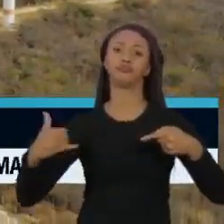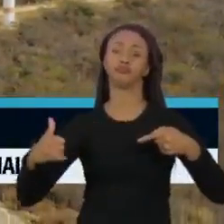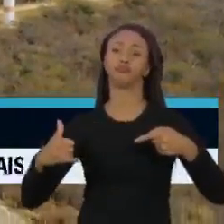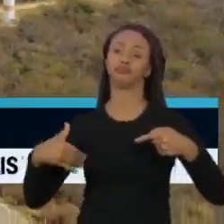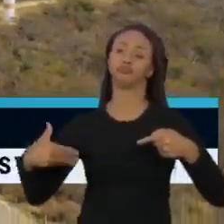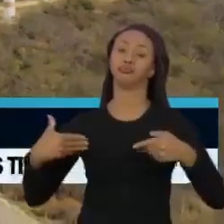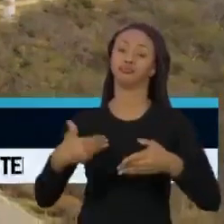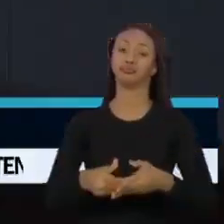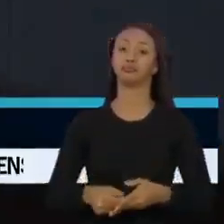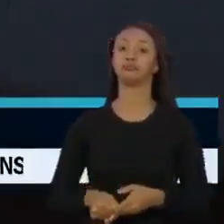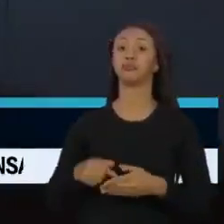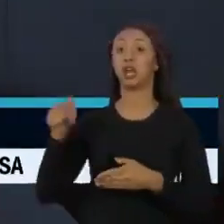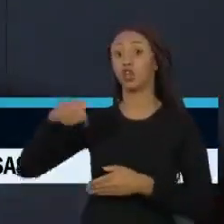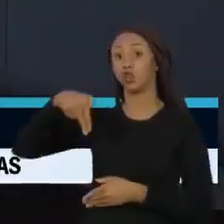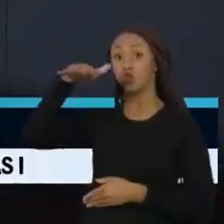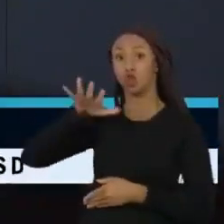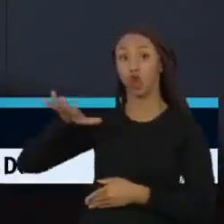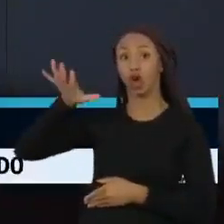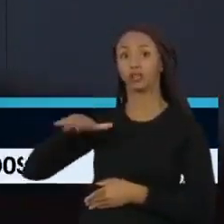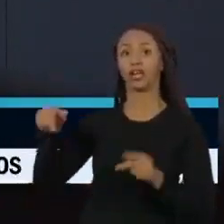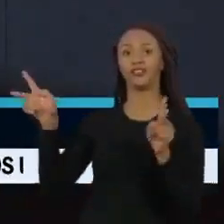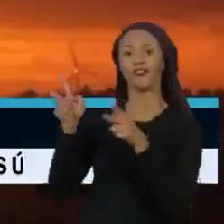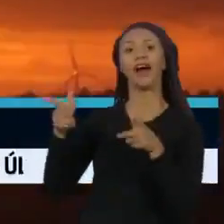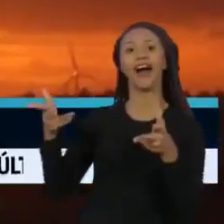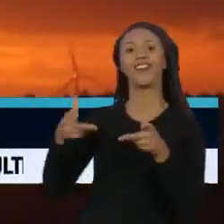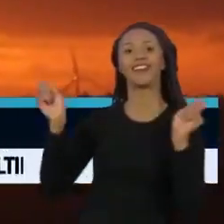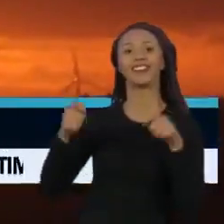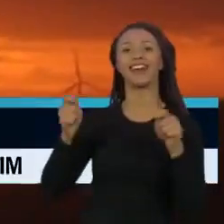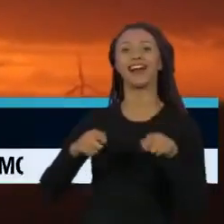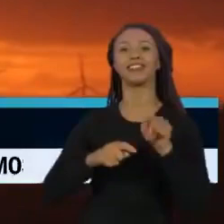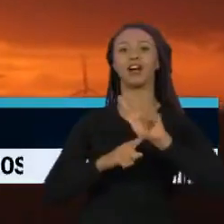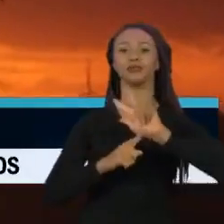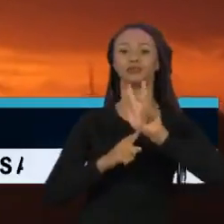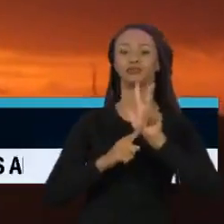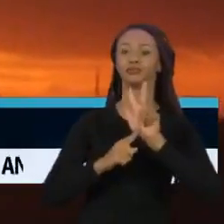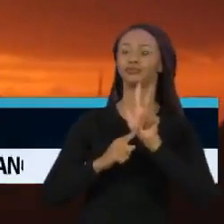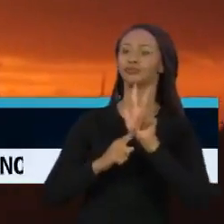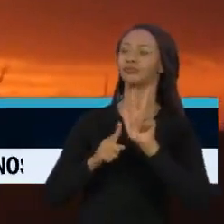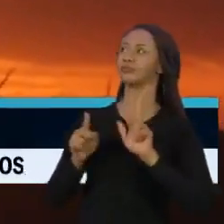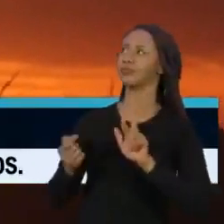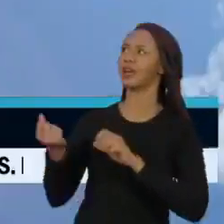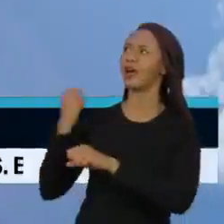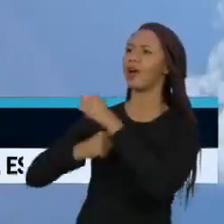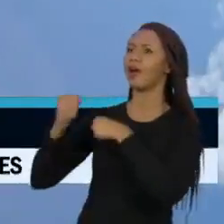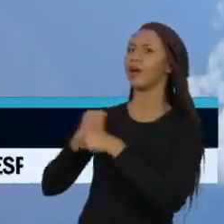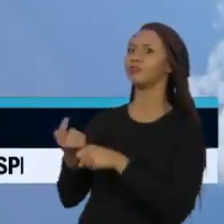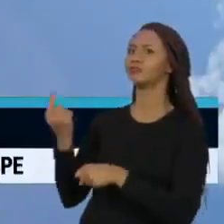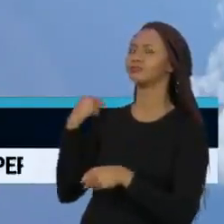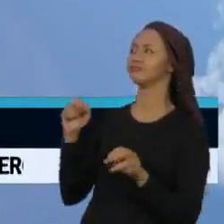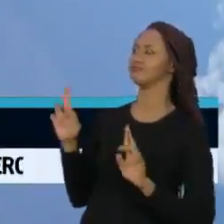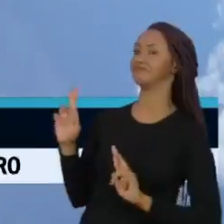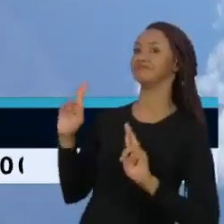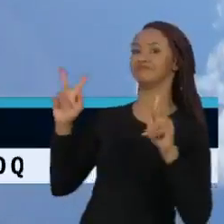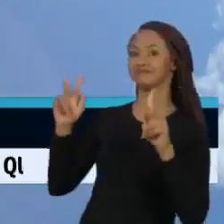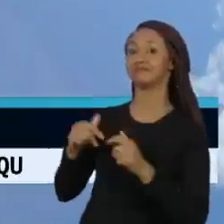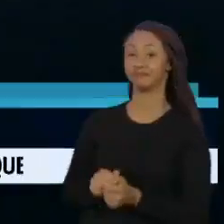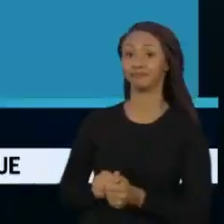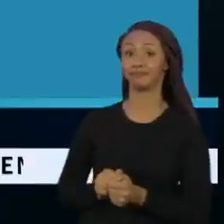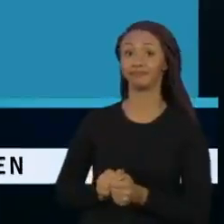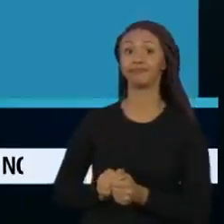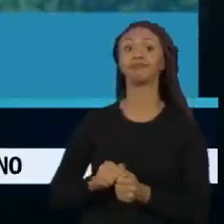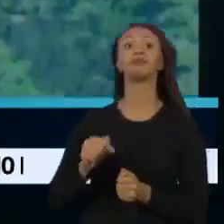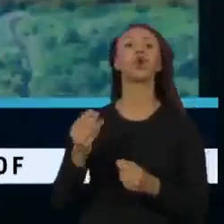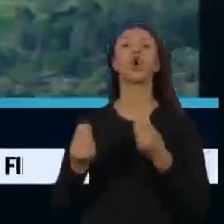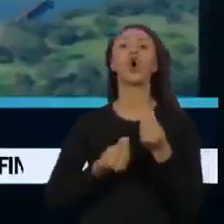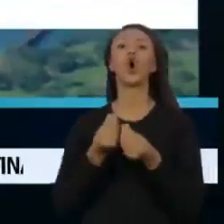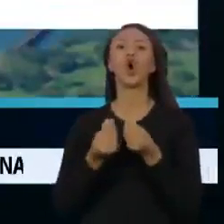ventos que sopram no Nordeste agora produzem energia, um cenário bem diferente de anos atrás. Segundo o Operador Nacional do